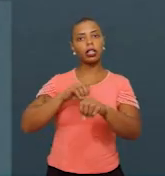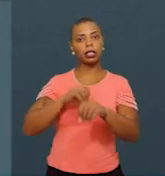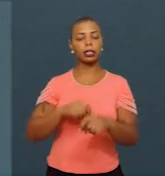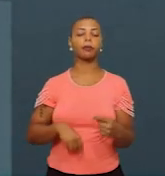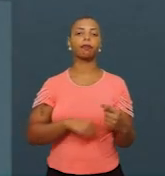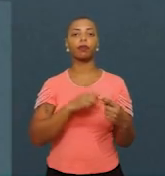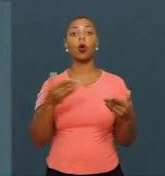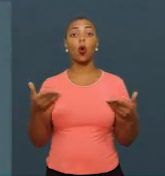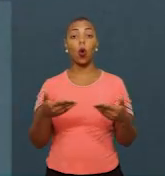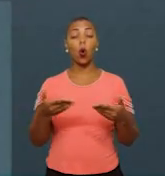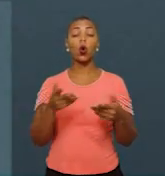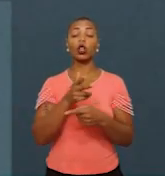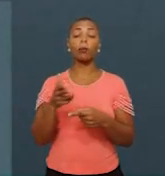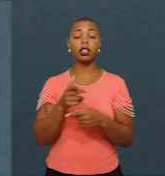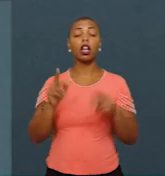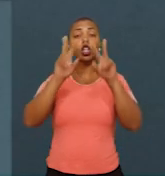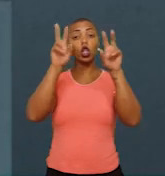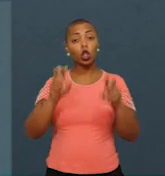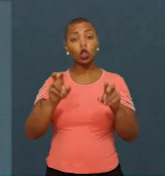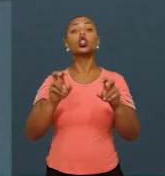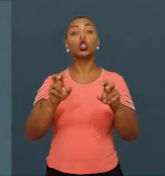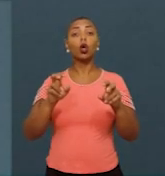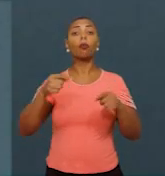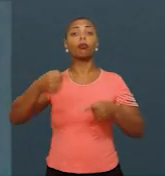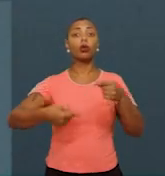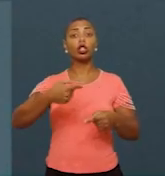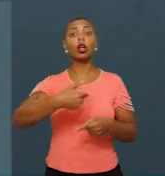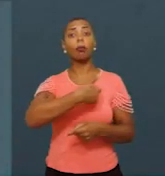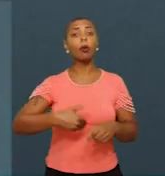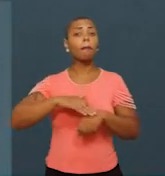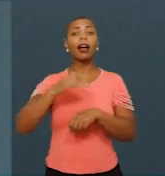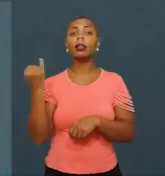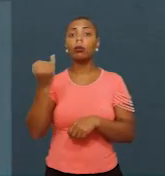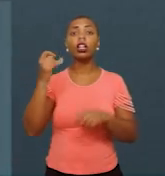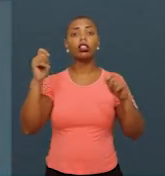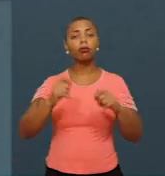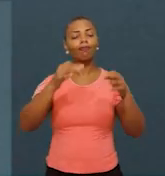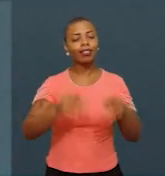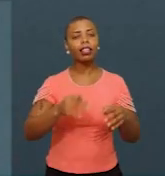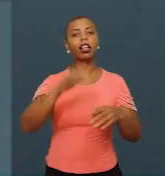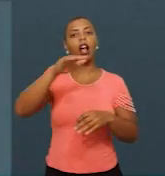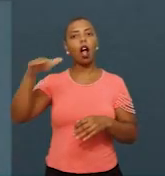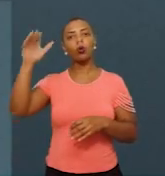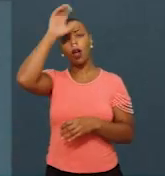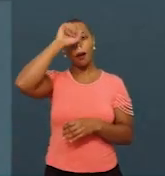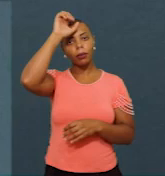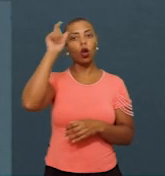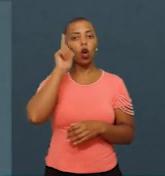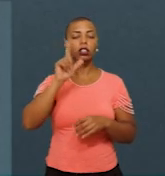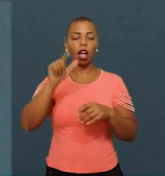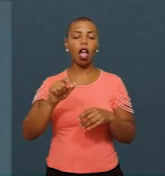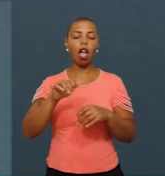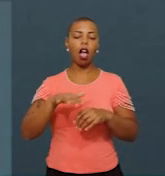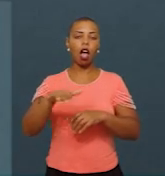tratar de políticas públicas das mais importantes para garantir aprendizagem dos alunos, que é a gestão pedagógica de uma